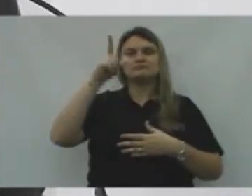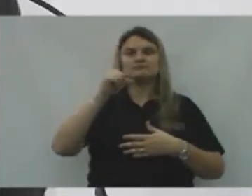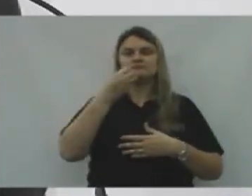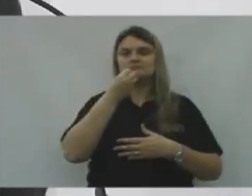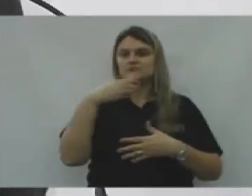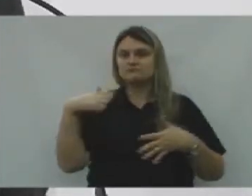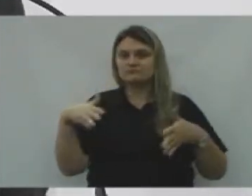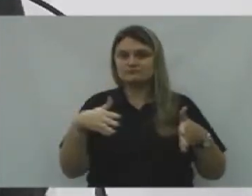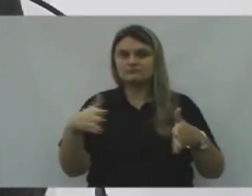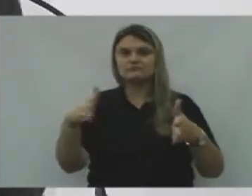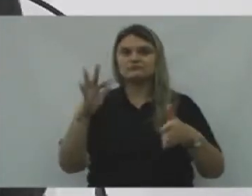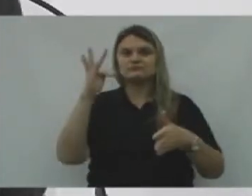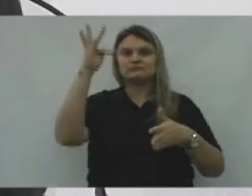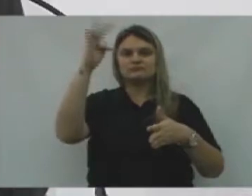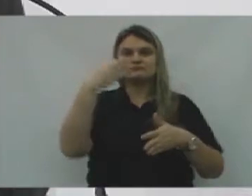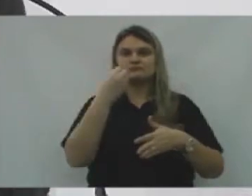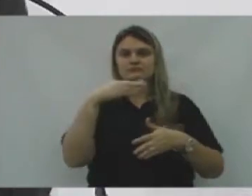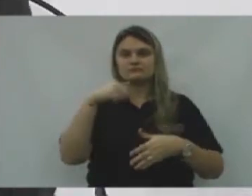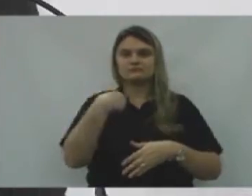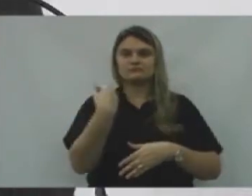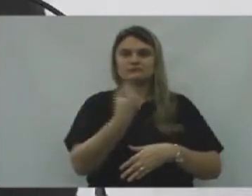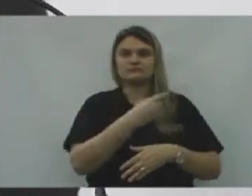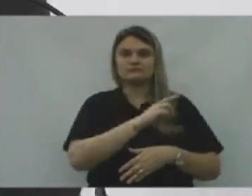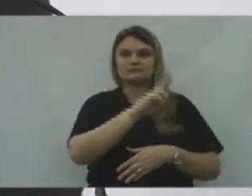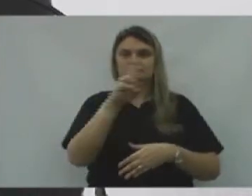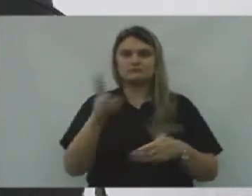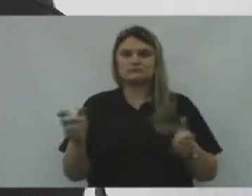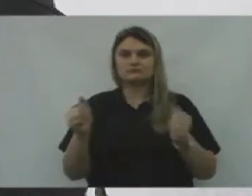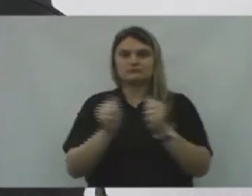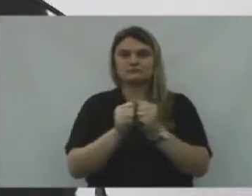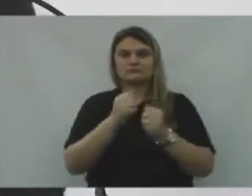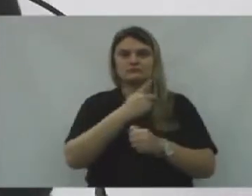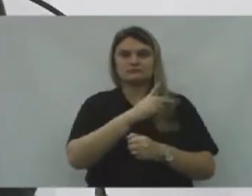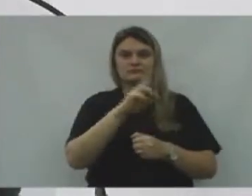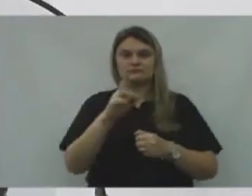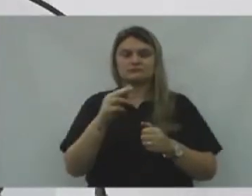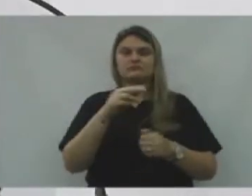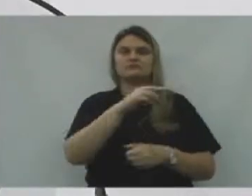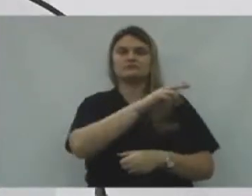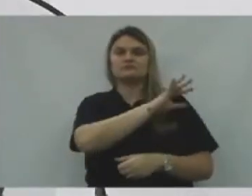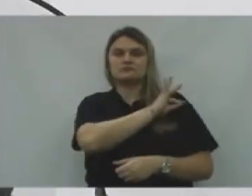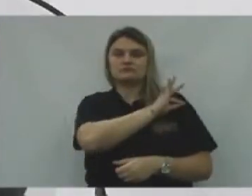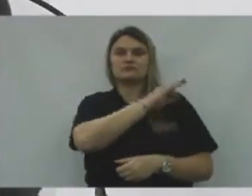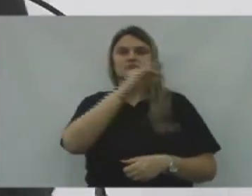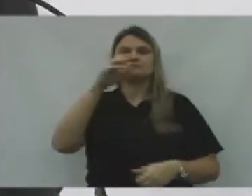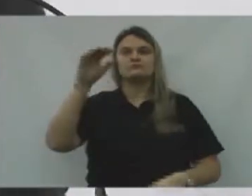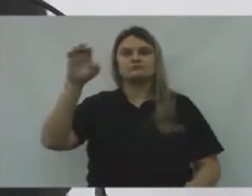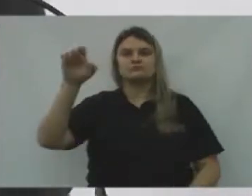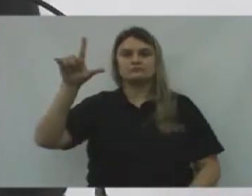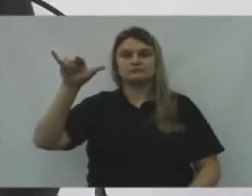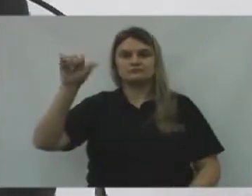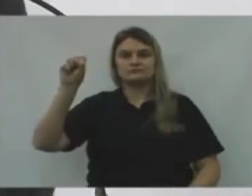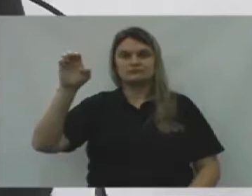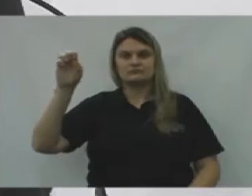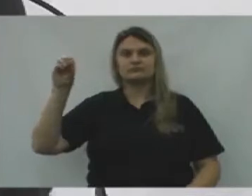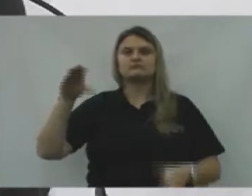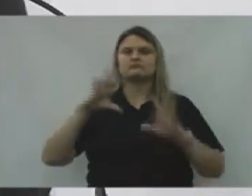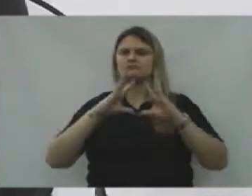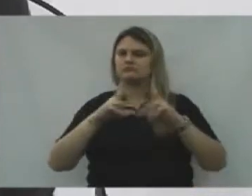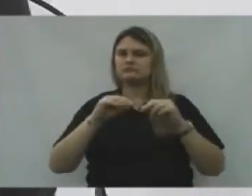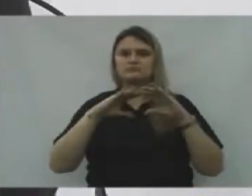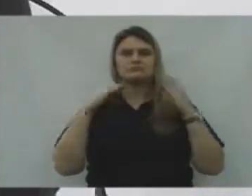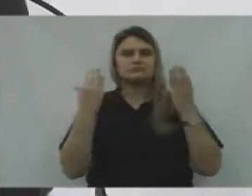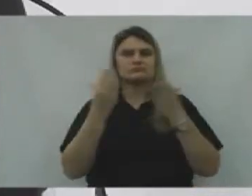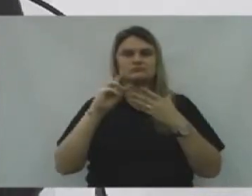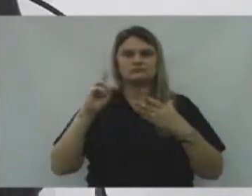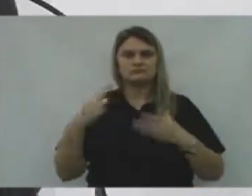bom caminho, A nossa União da Vitória, em parceria com Porto União, O prefeito Eliseu, A Câmara dos Vereadores de Porto União também, No